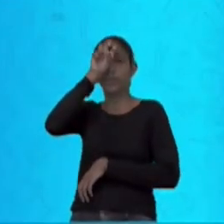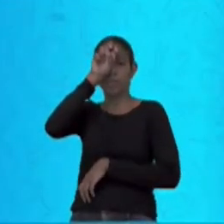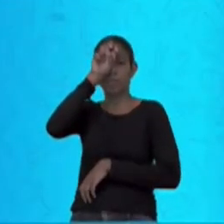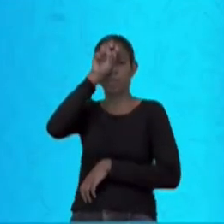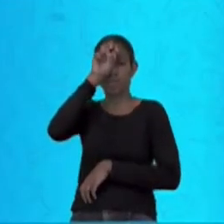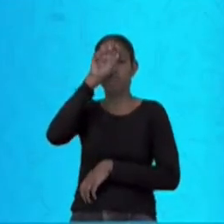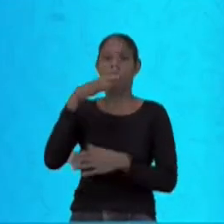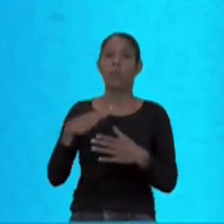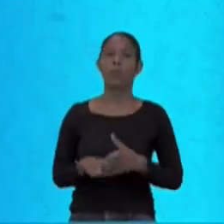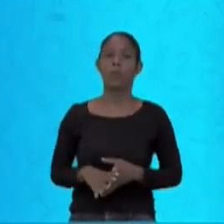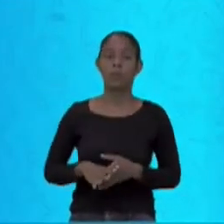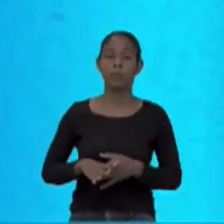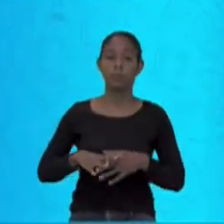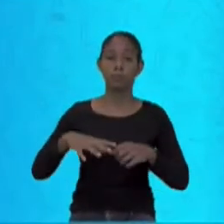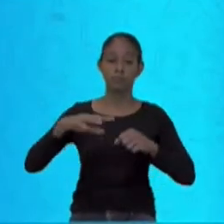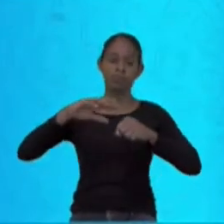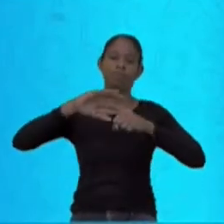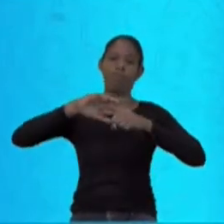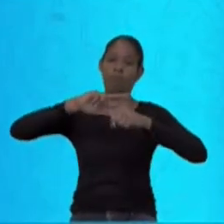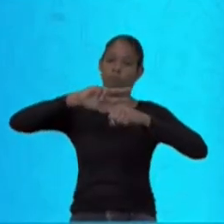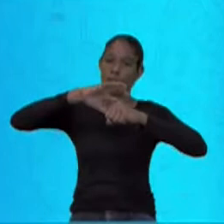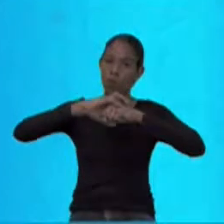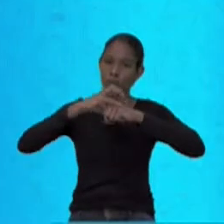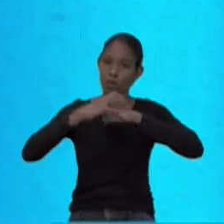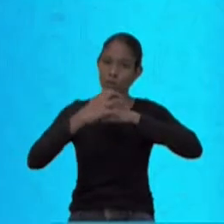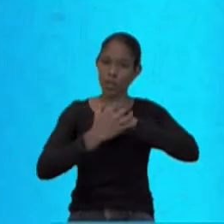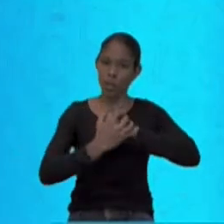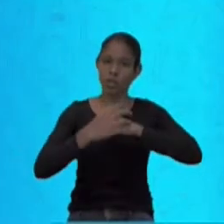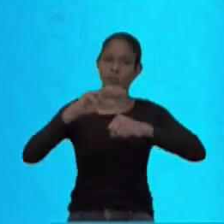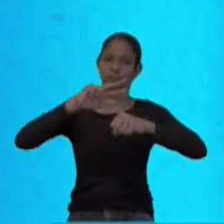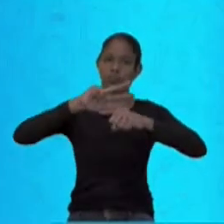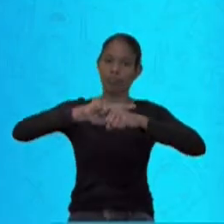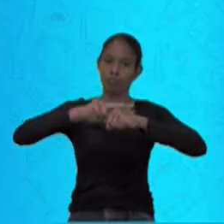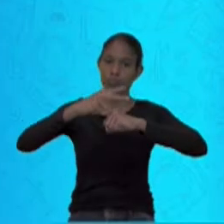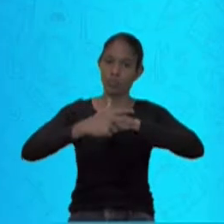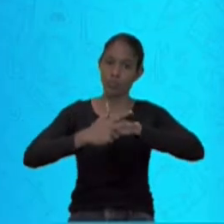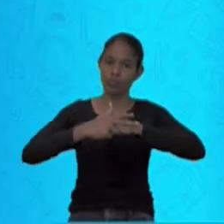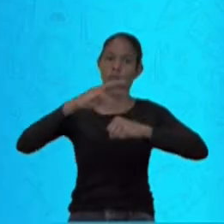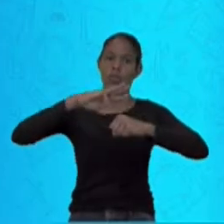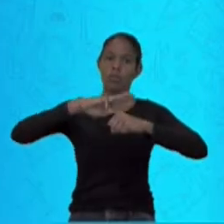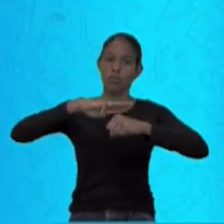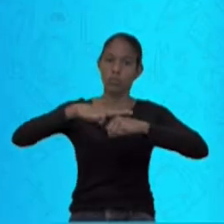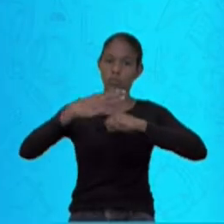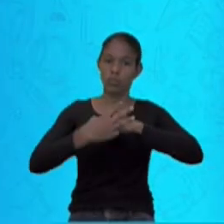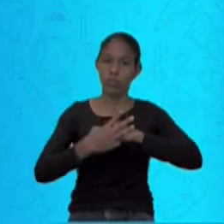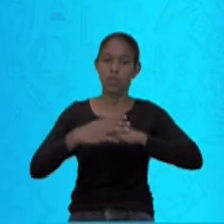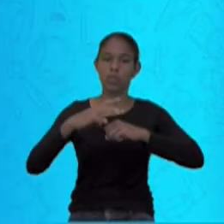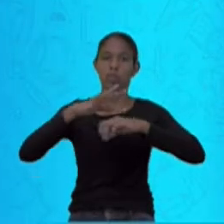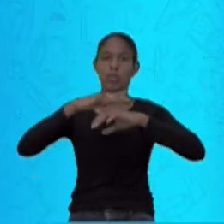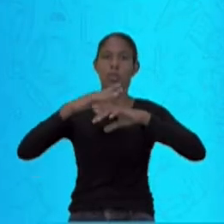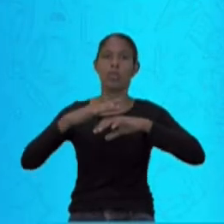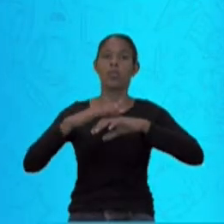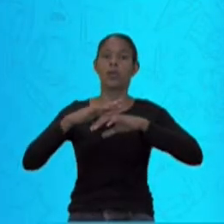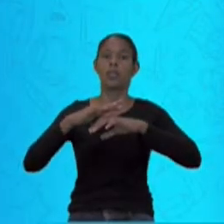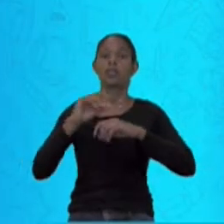Dengue, chikungunya e zika. Duas espécies de mosquitos são responsáveis pela transmissão.